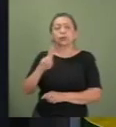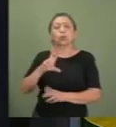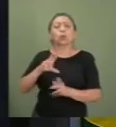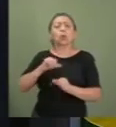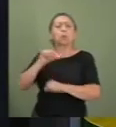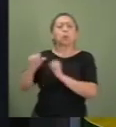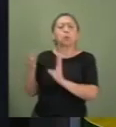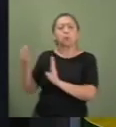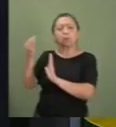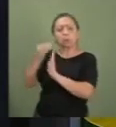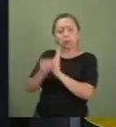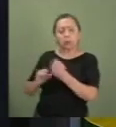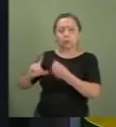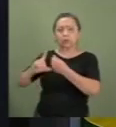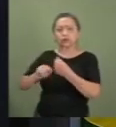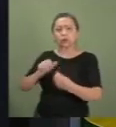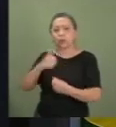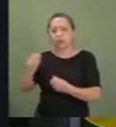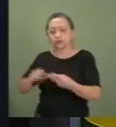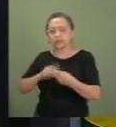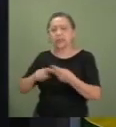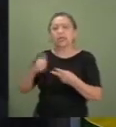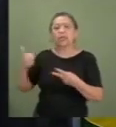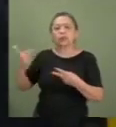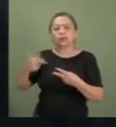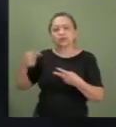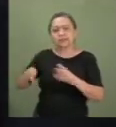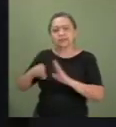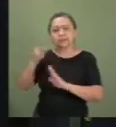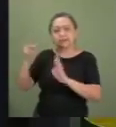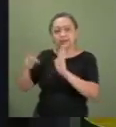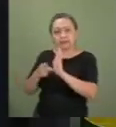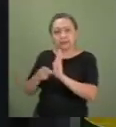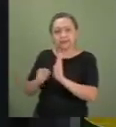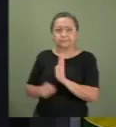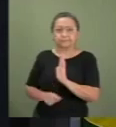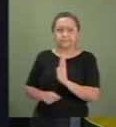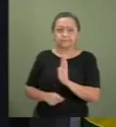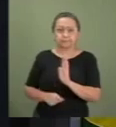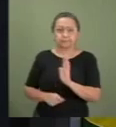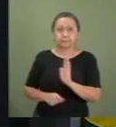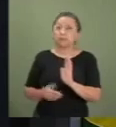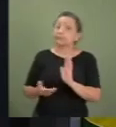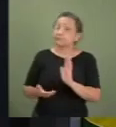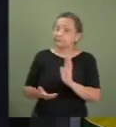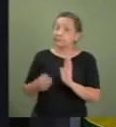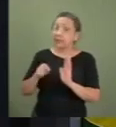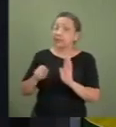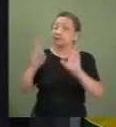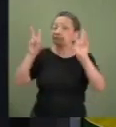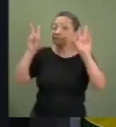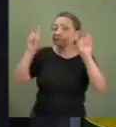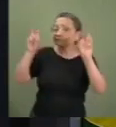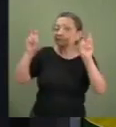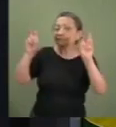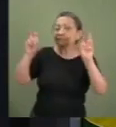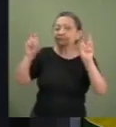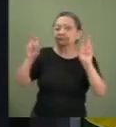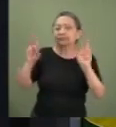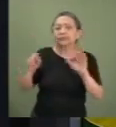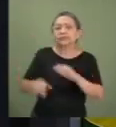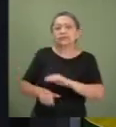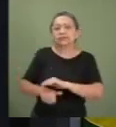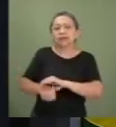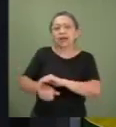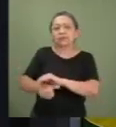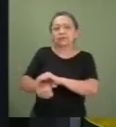artigos 11 e 12 da medida provisória do PERSI são os chamados jabutis,